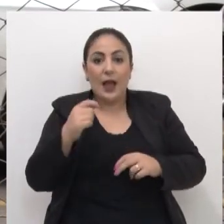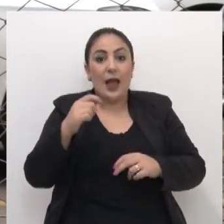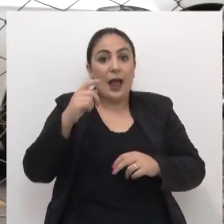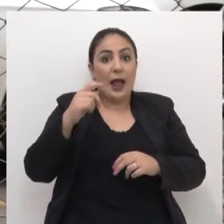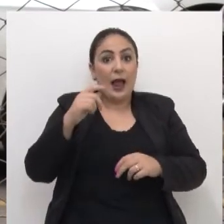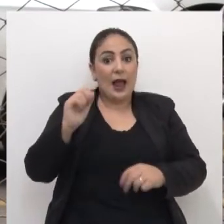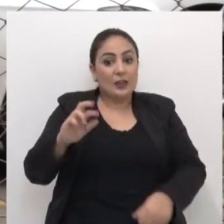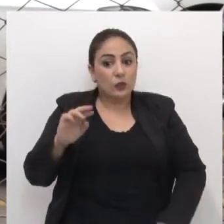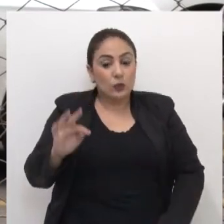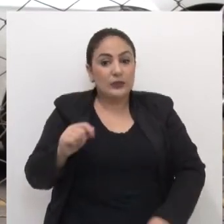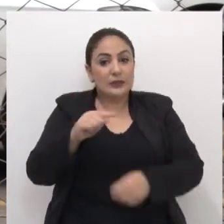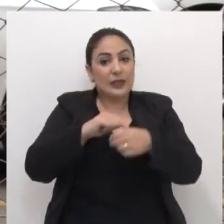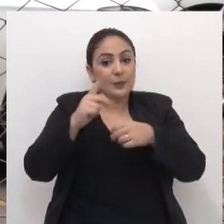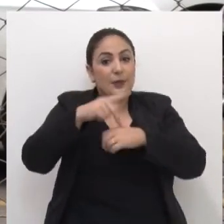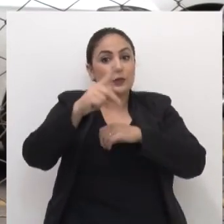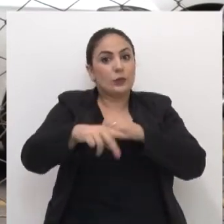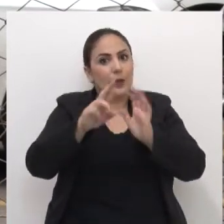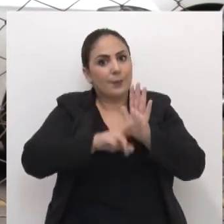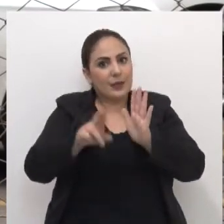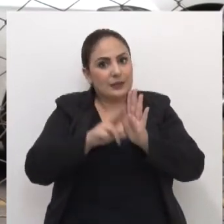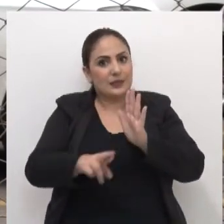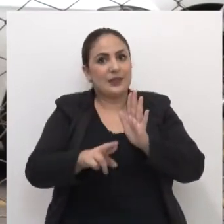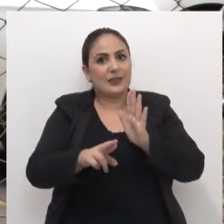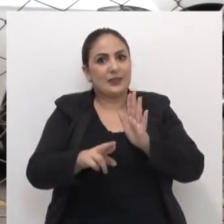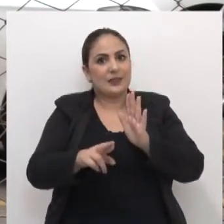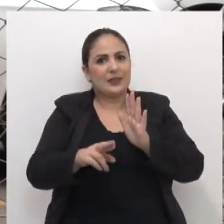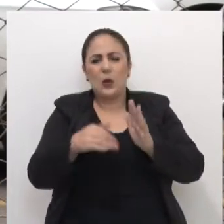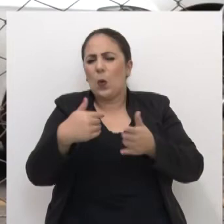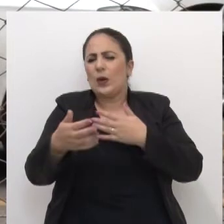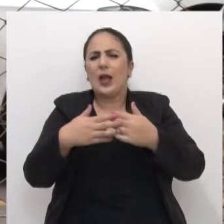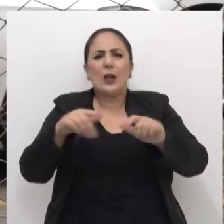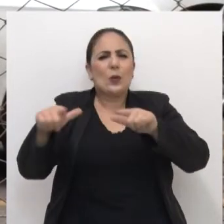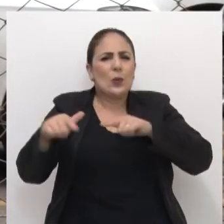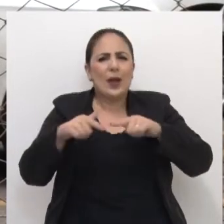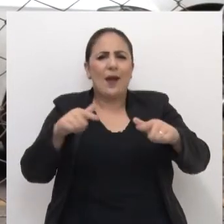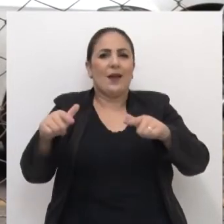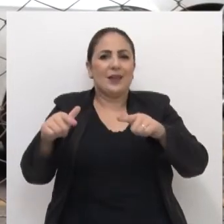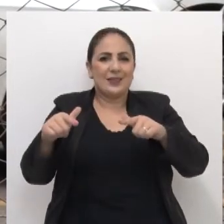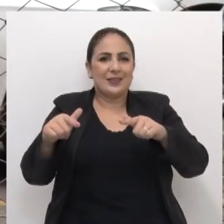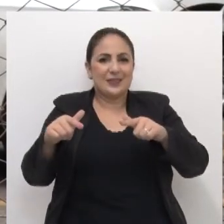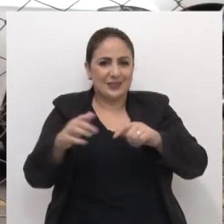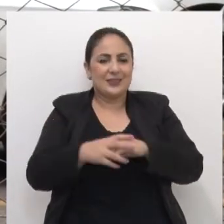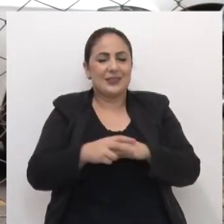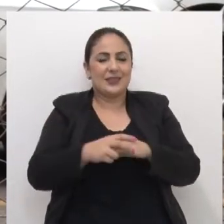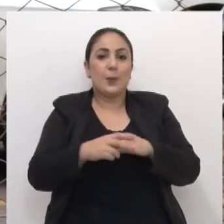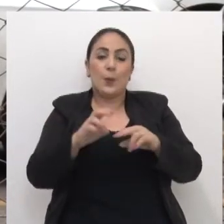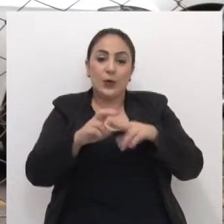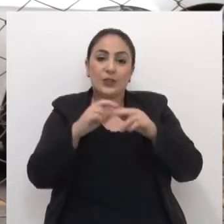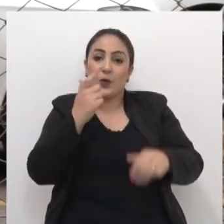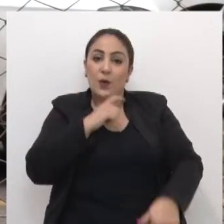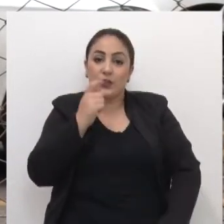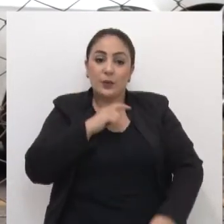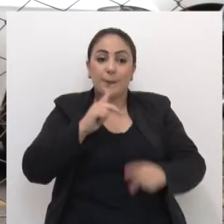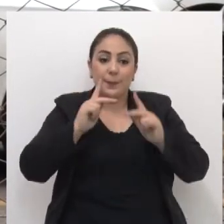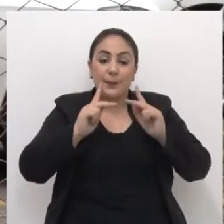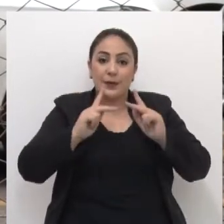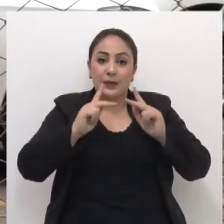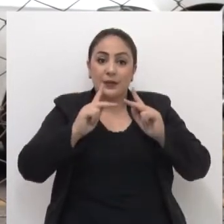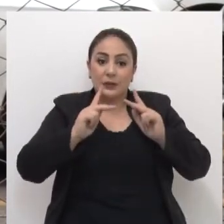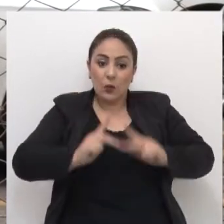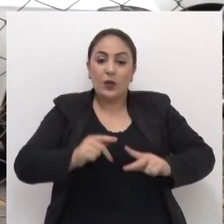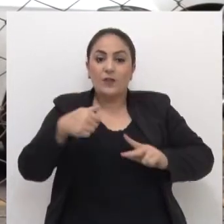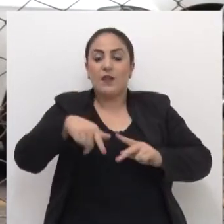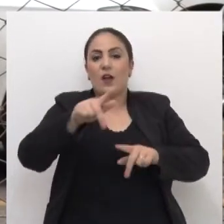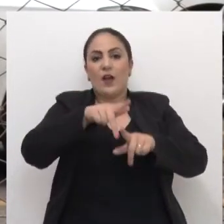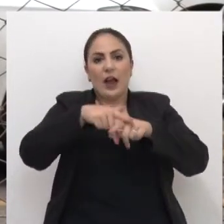nossa cidade, Passo Fundo, representando o rodeio aqui, vacaria, seja onde for. Então, eu acho, assim, que essas pessoas, quando vão